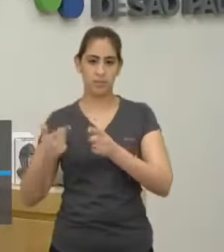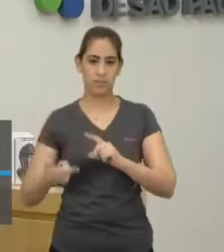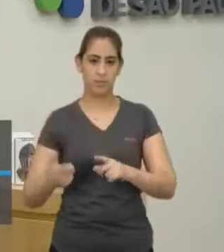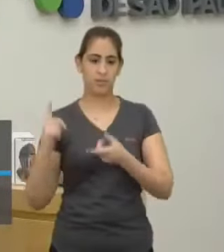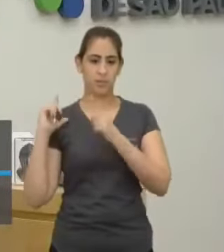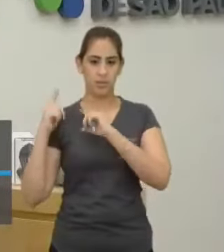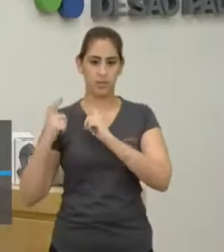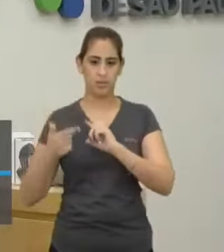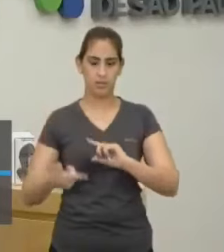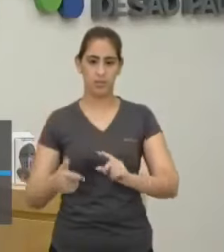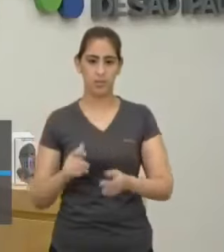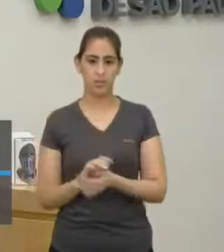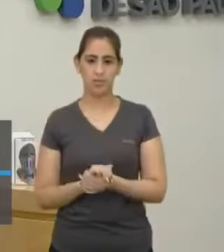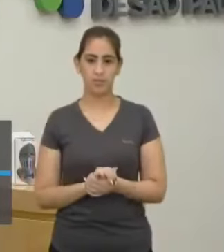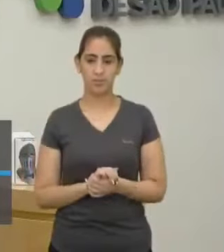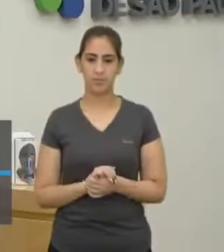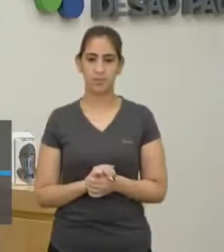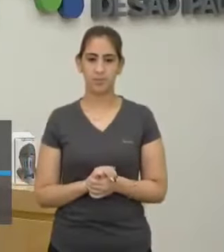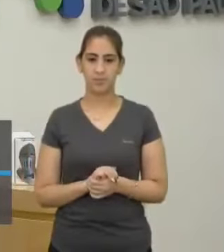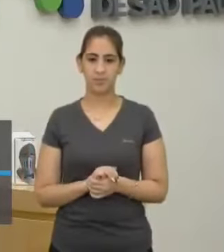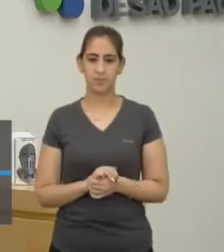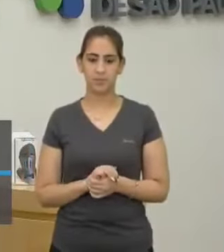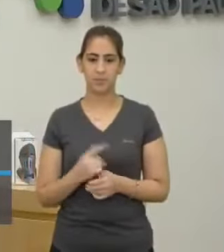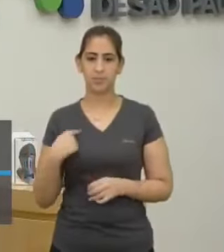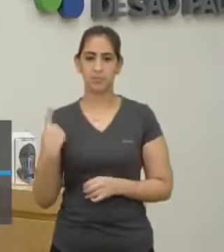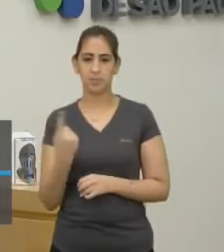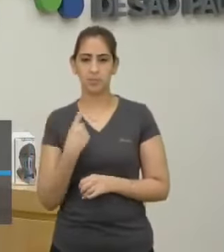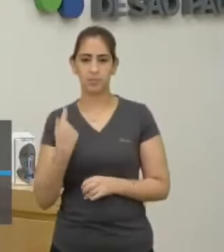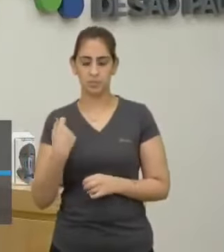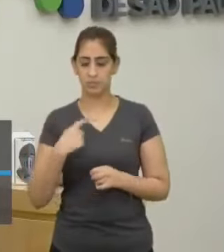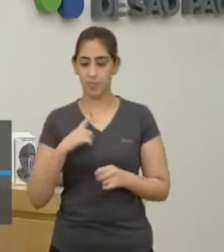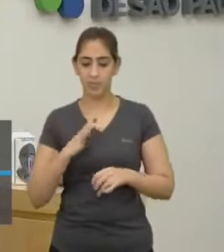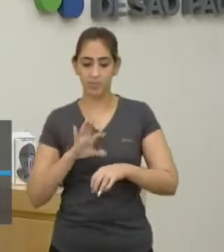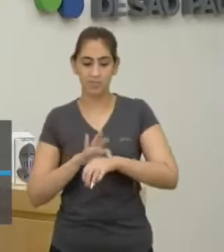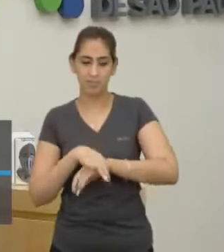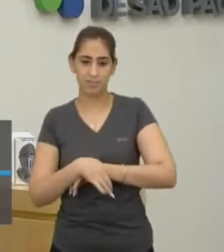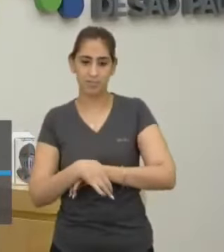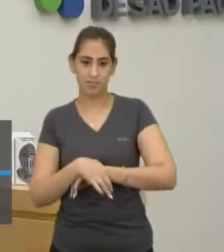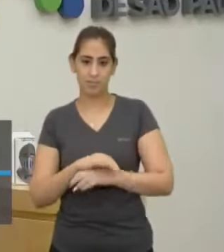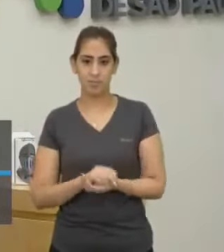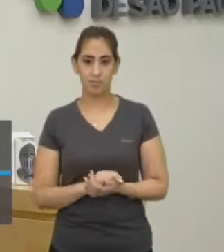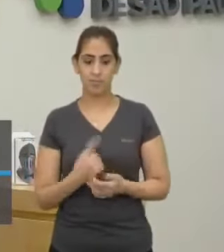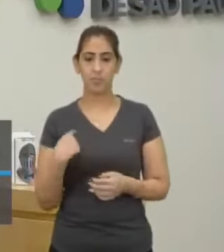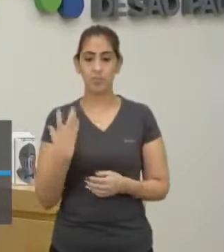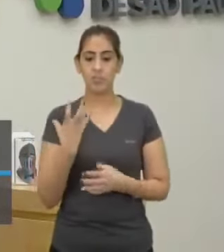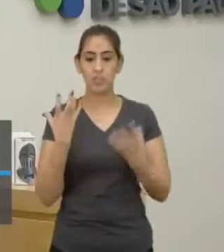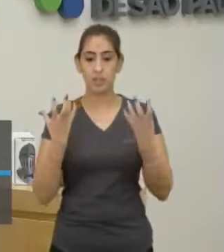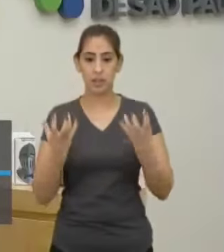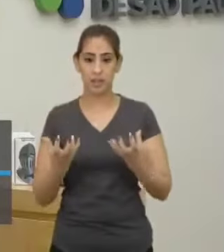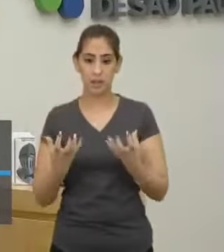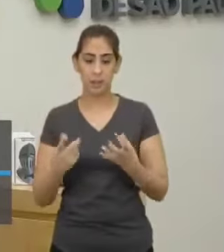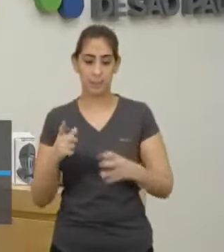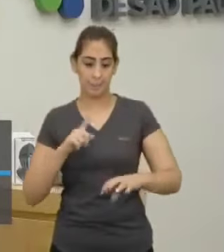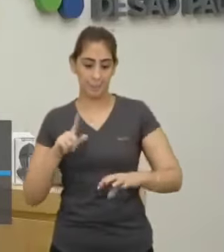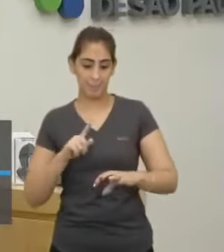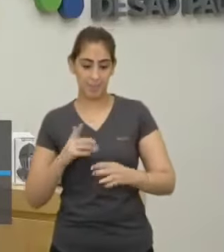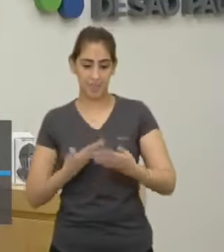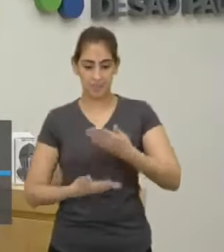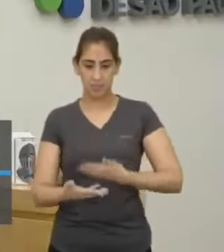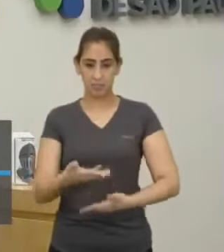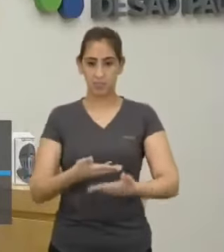rotina Para a gente viver bem A gente precisa ter um mínimo de segurança A gente tem que ter a garantia Da integridade física